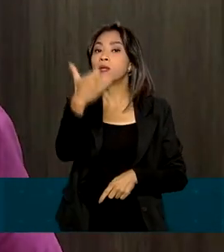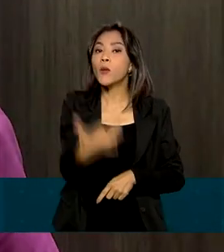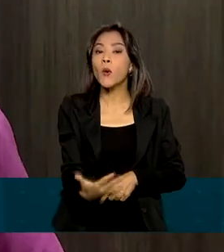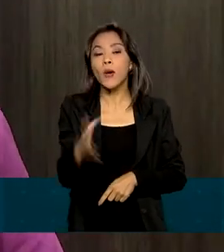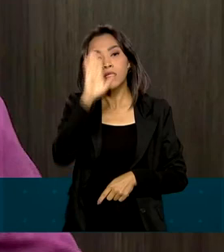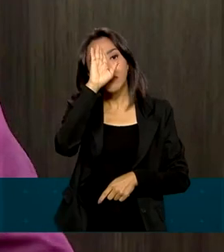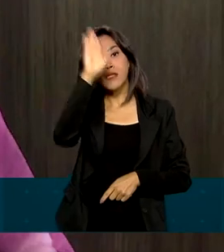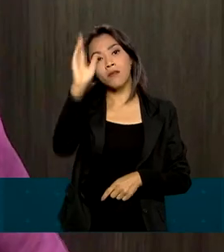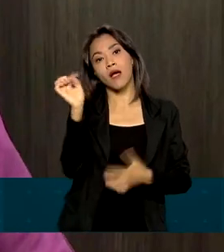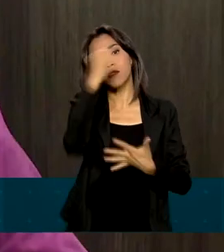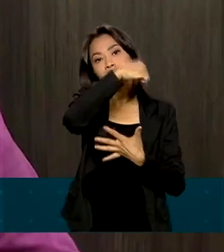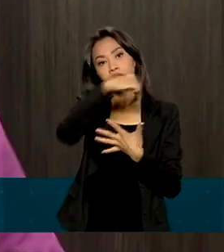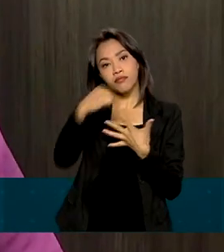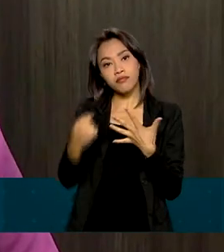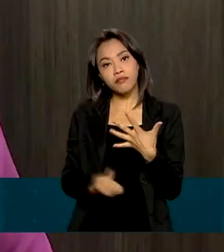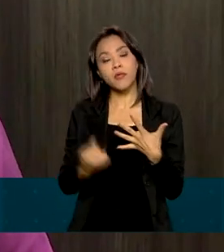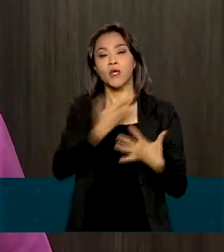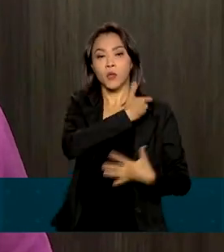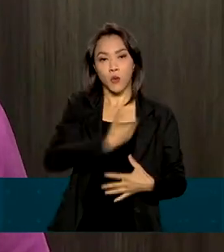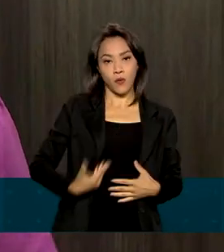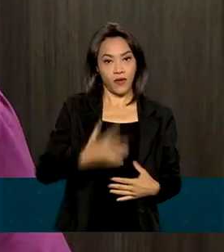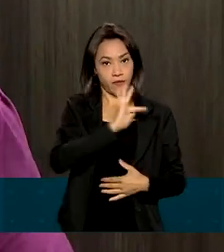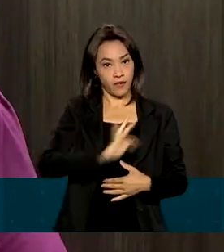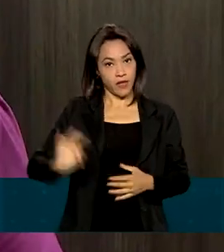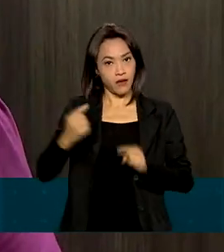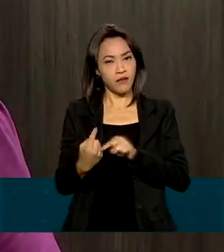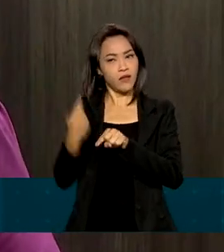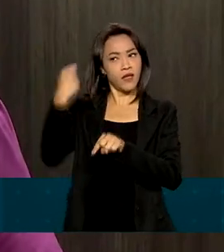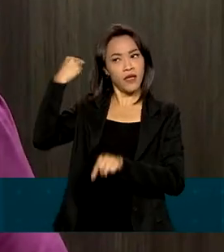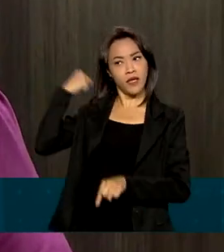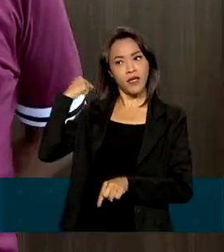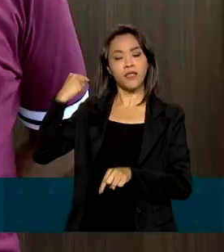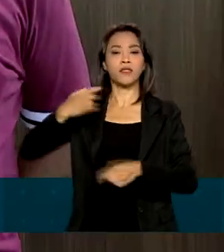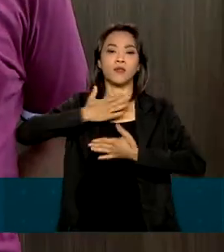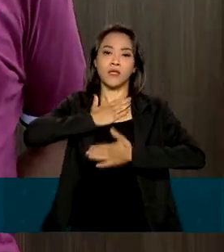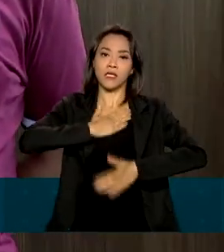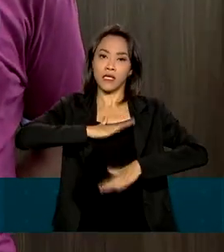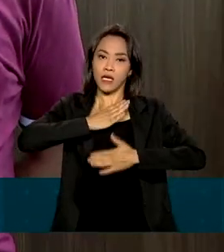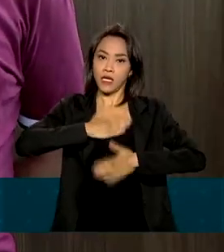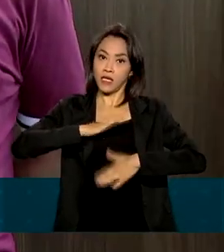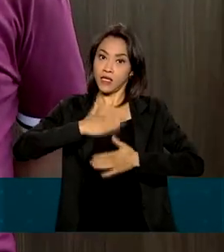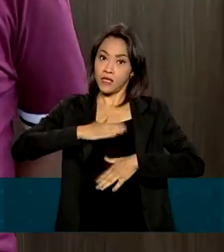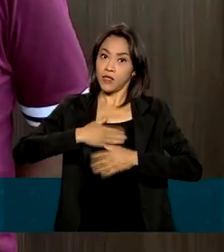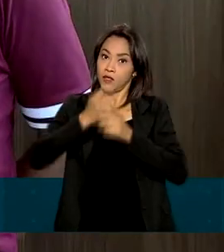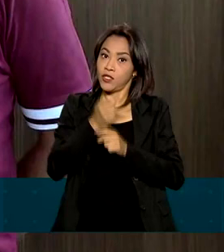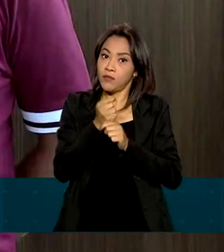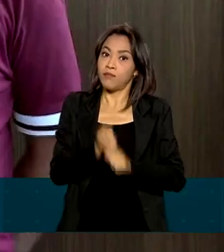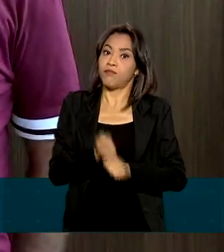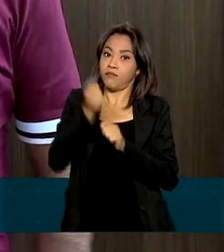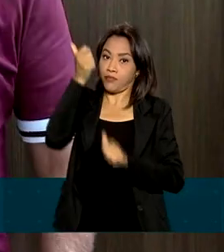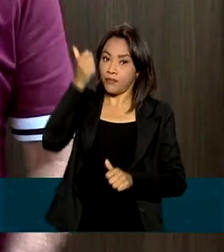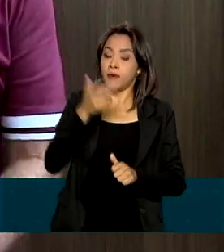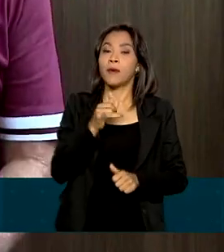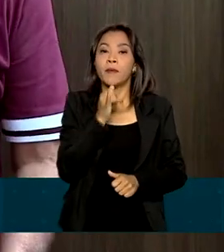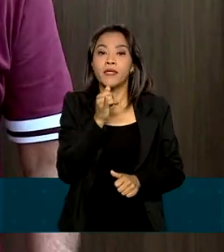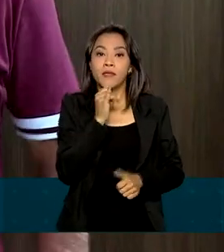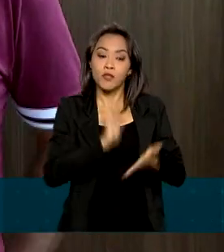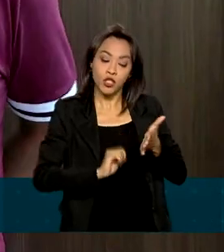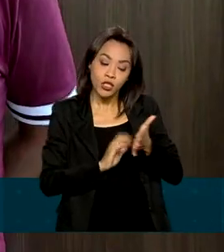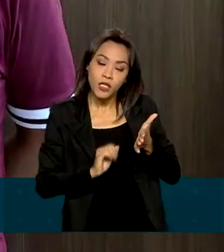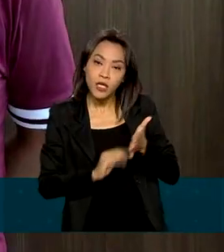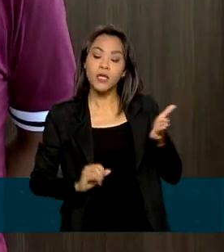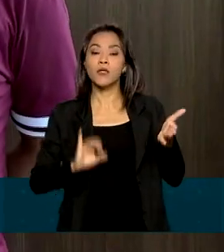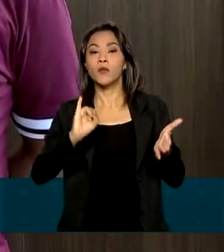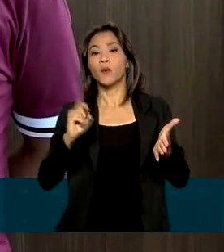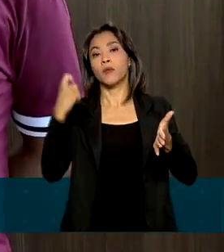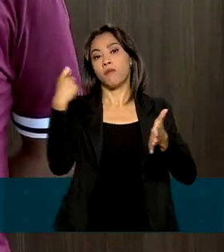principais ações do governo federal desde o início do recesso de fim de ano, como, por exemplo, a desoneração da folha de pagamento de